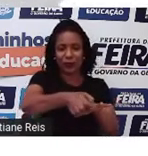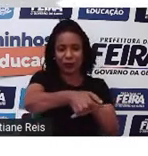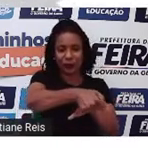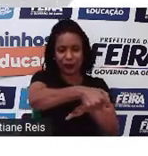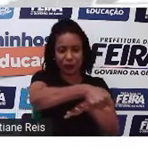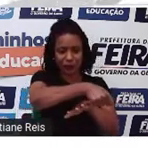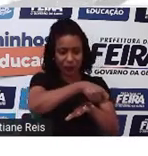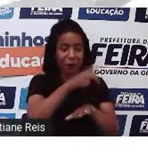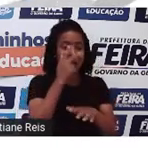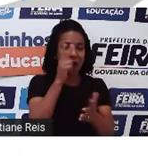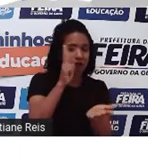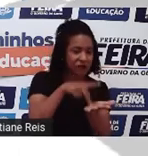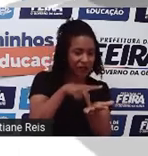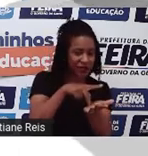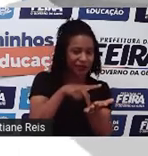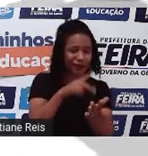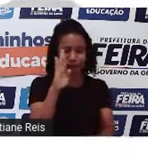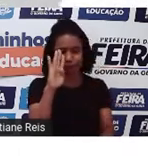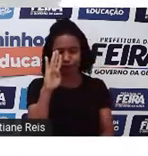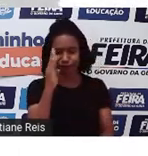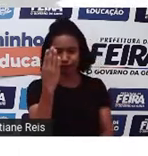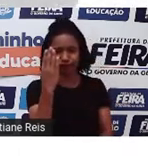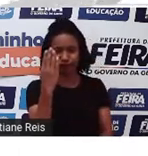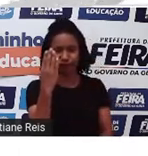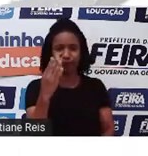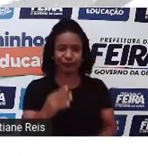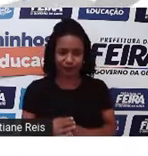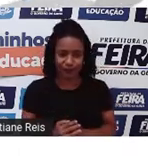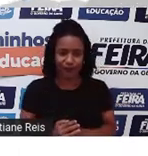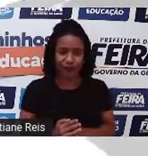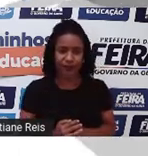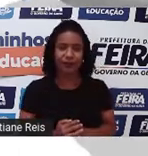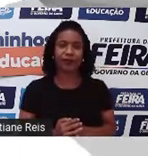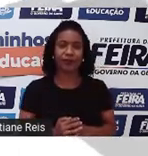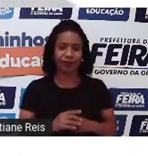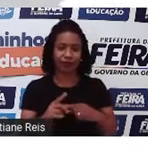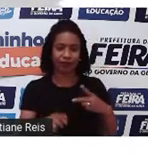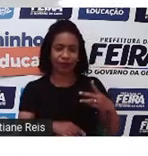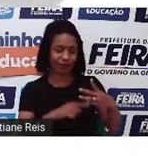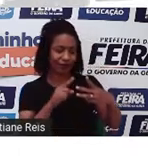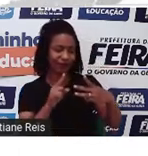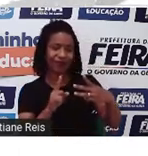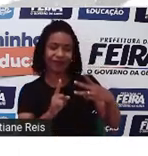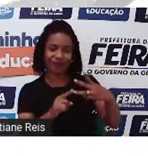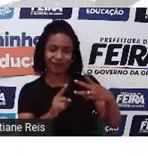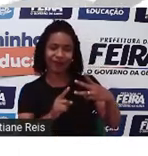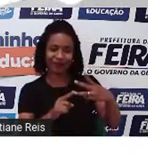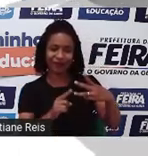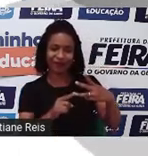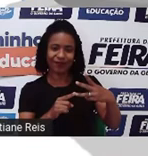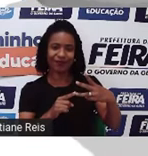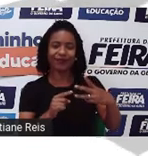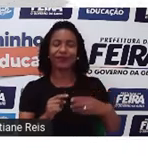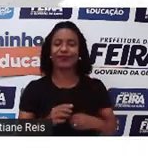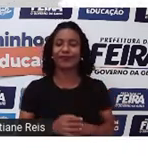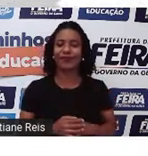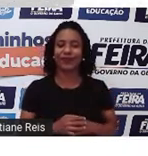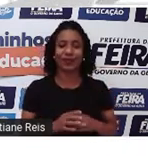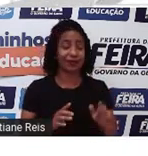mas na verdade são falsas. A terceira opção, o terceiro desafio, ele nos diz,